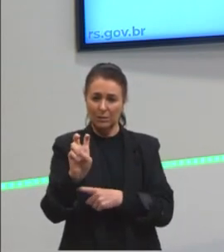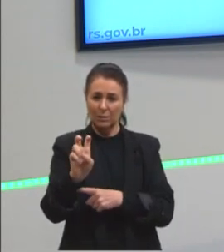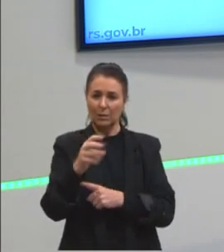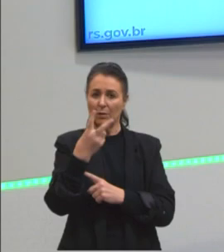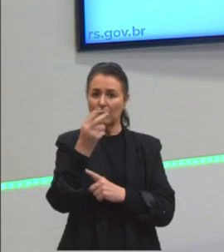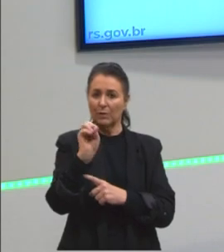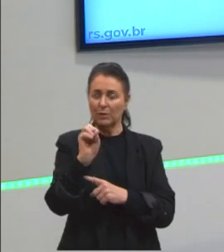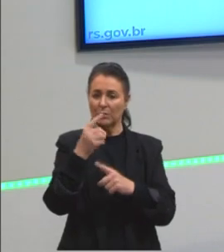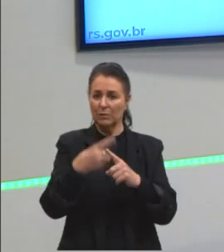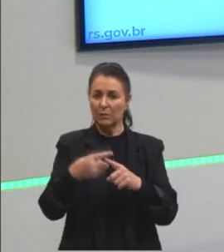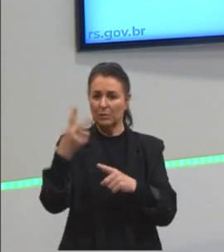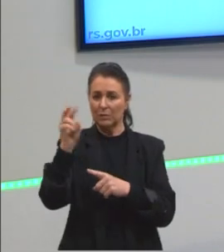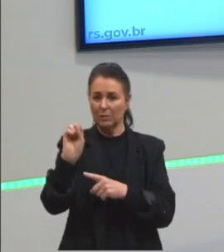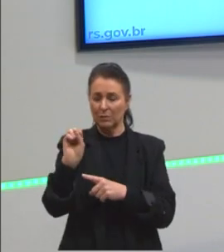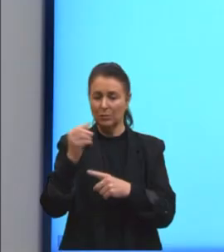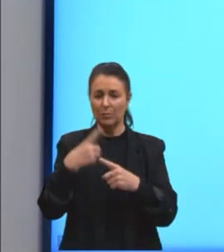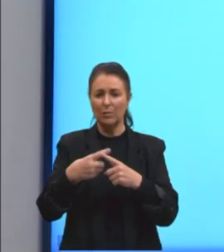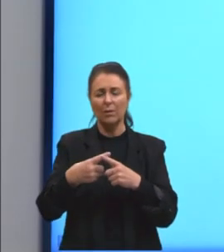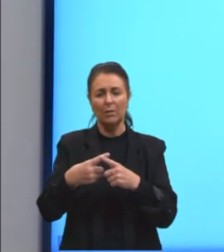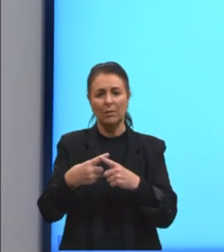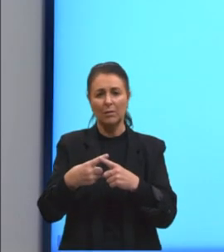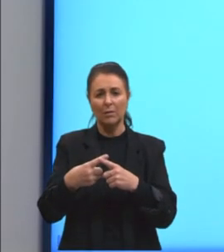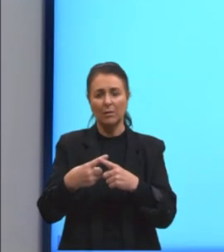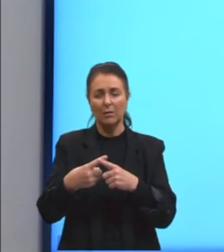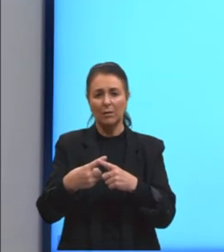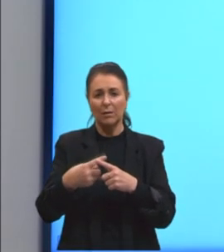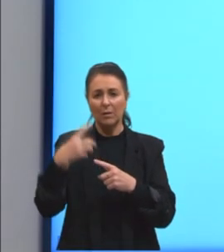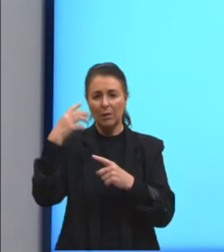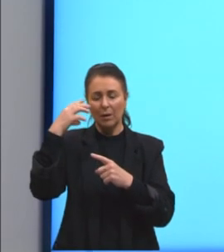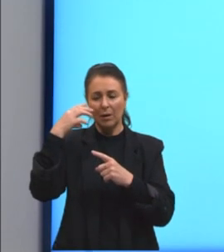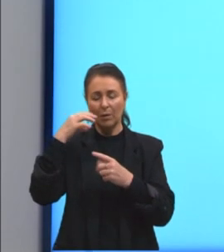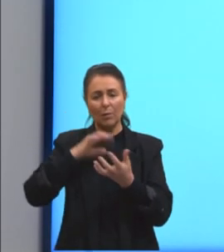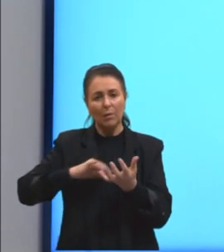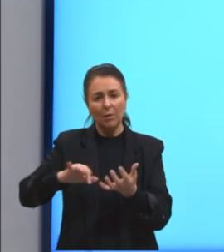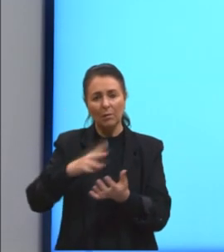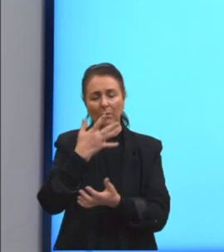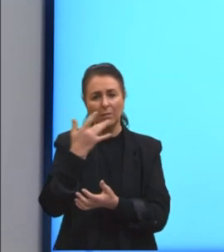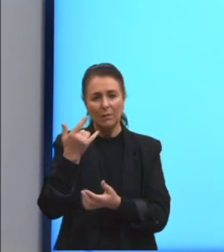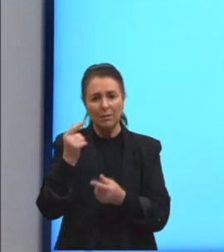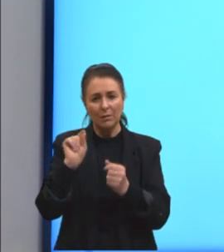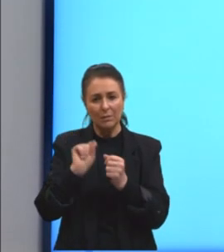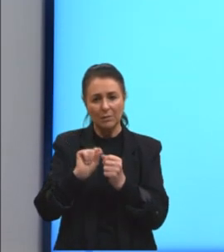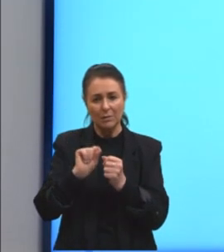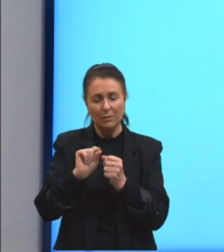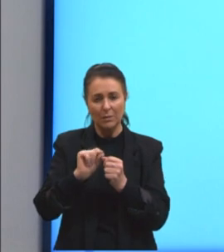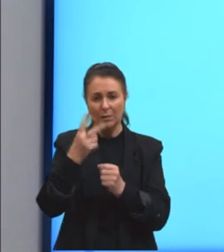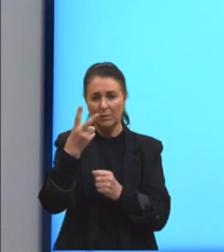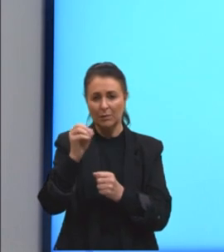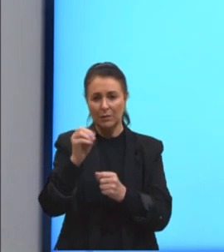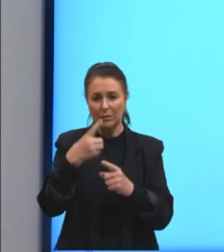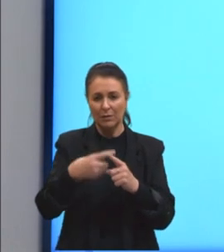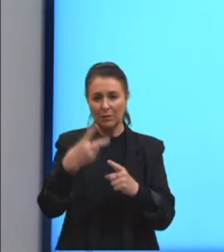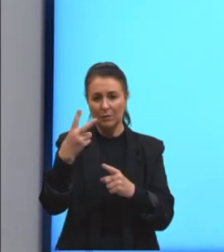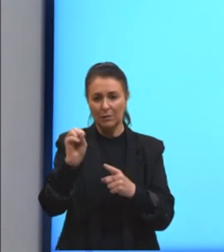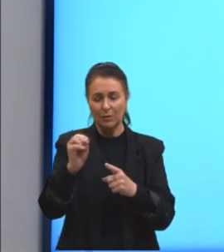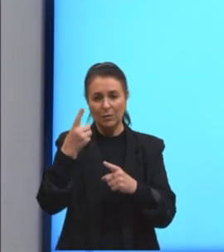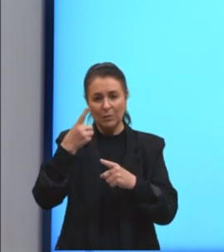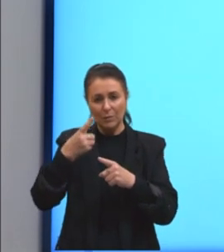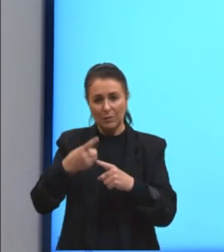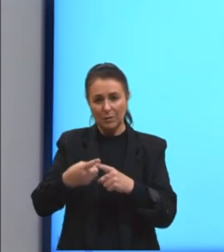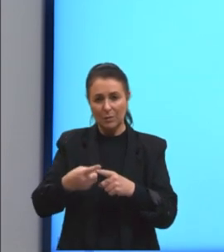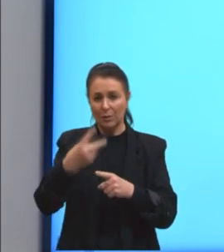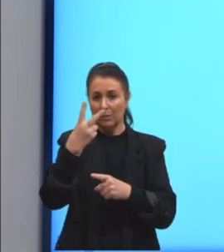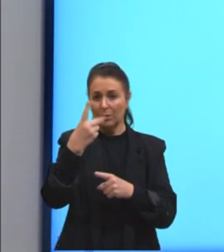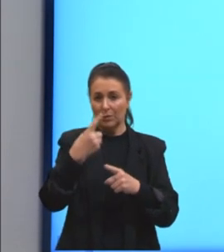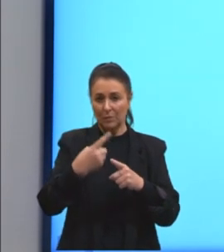20 vezes 20. Por que 20 vezes 20? Porque é um cálculo fácil de realizar. 20 vezes 20, nós multiplicamos 2